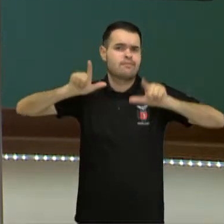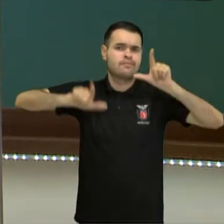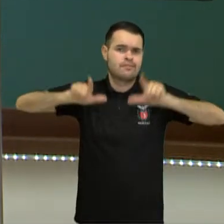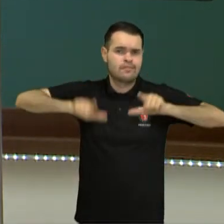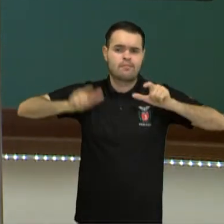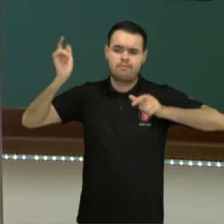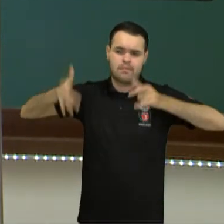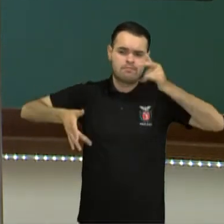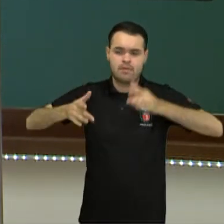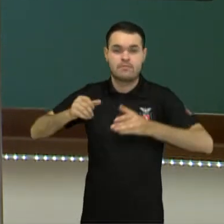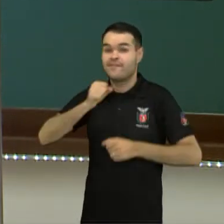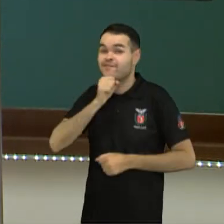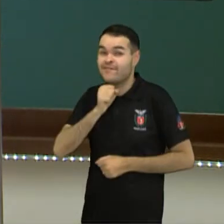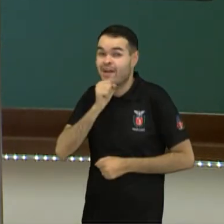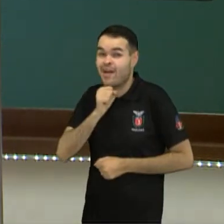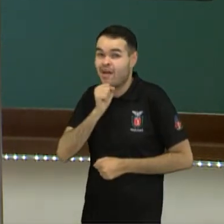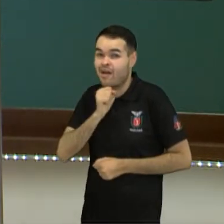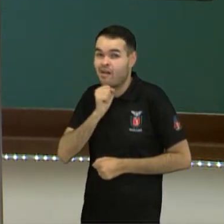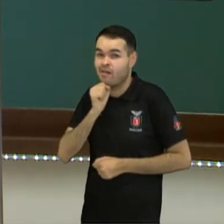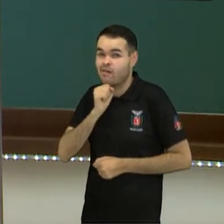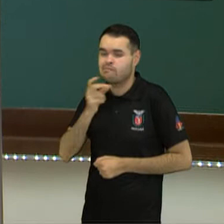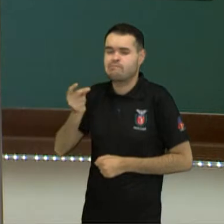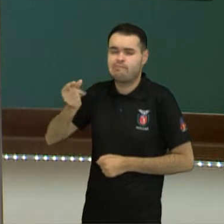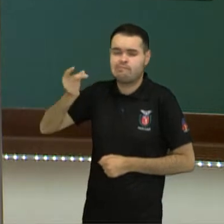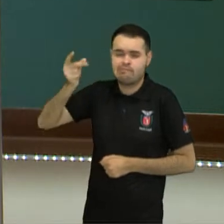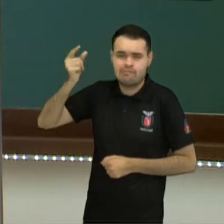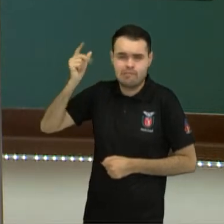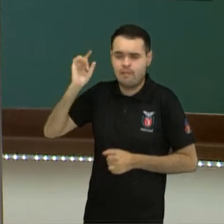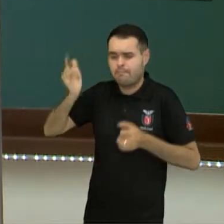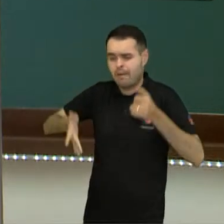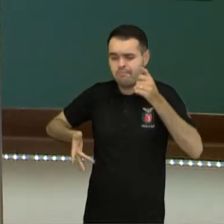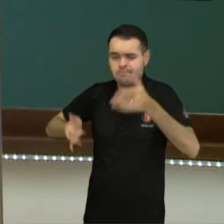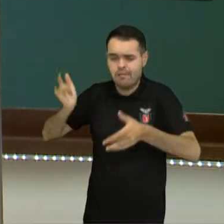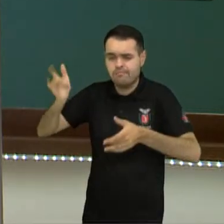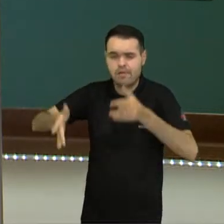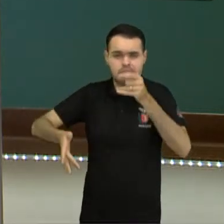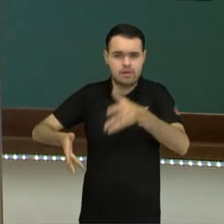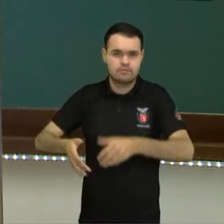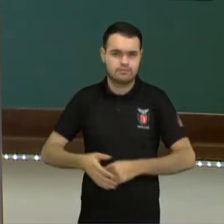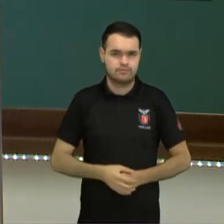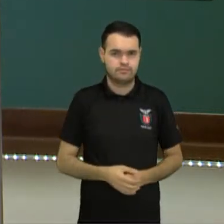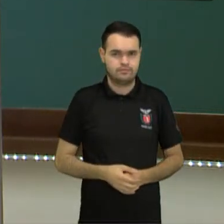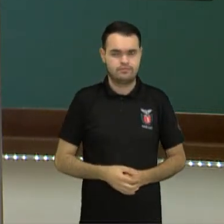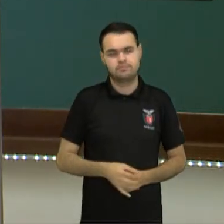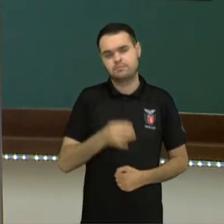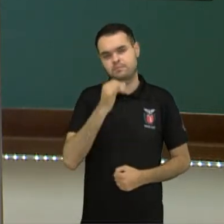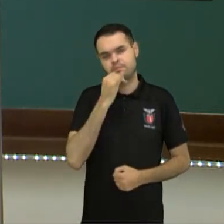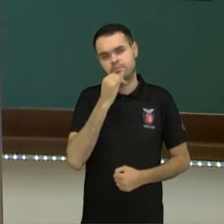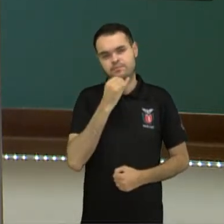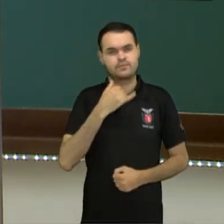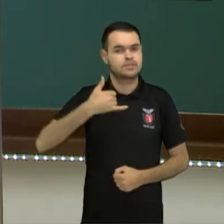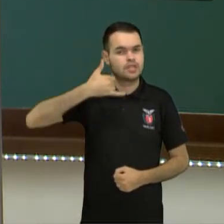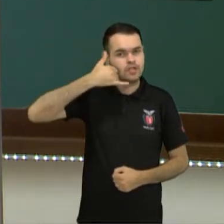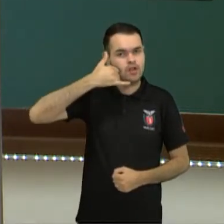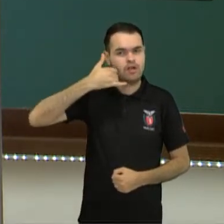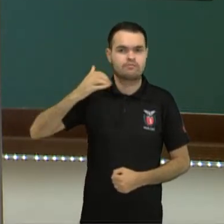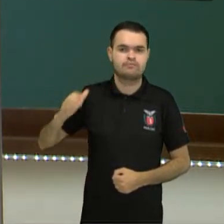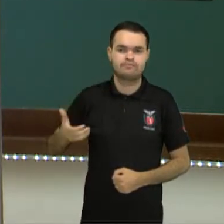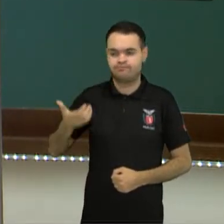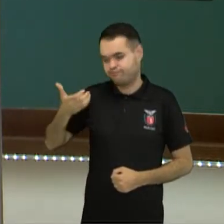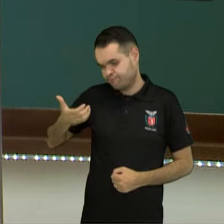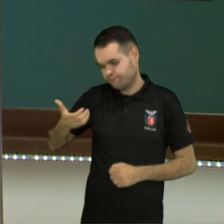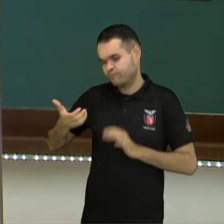final de subida útil e, por tanto, são desechados. Ou seja, você tem lá o teu celular, a tua